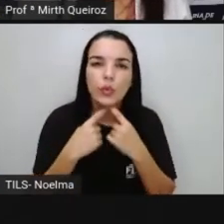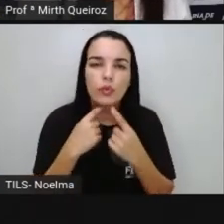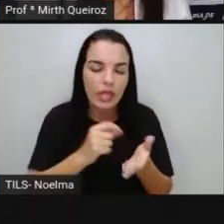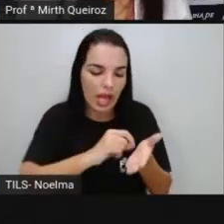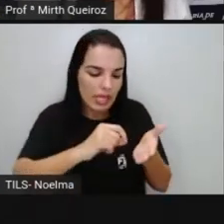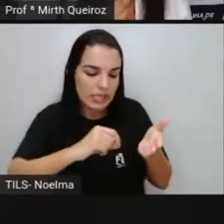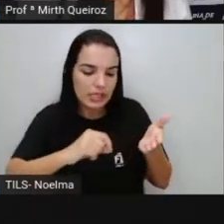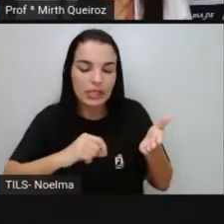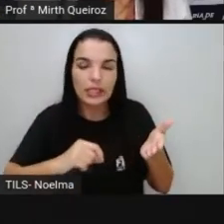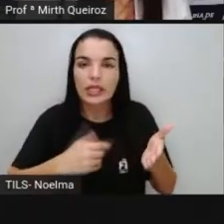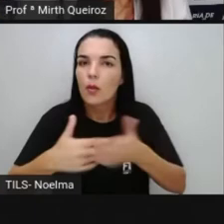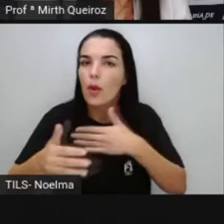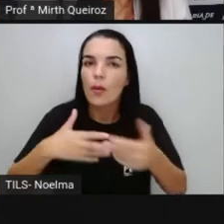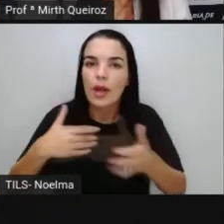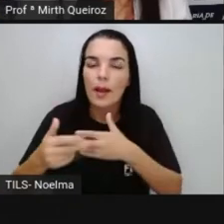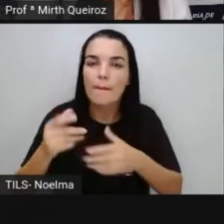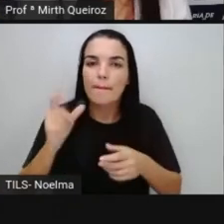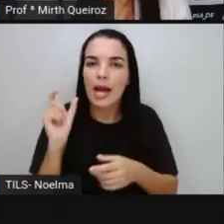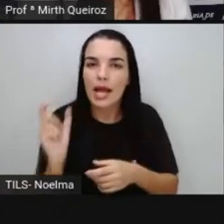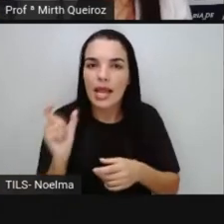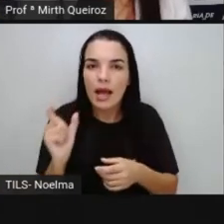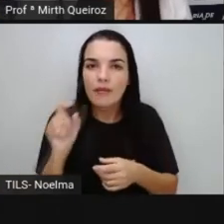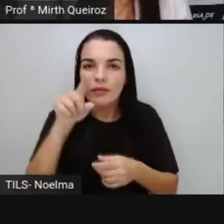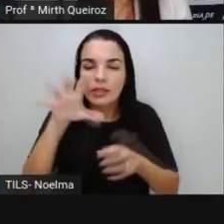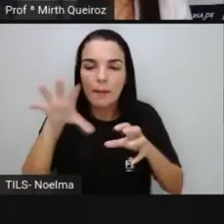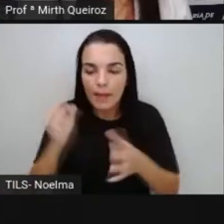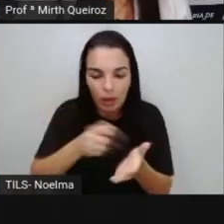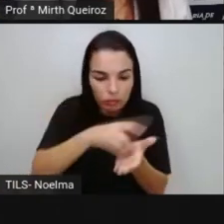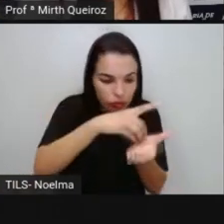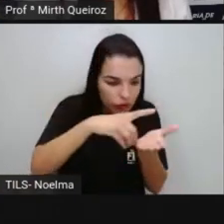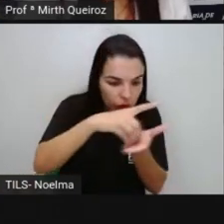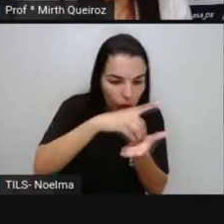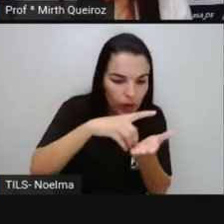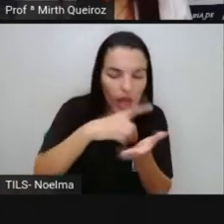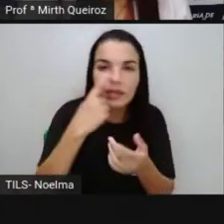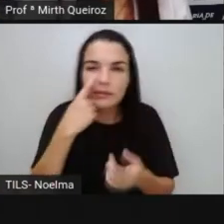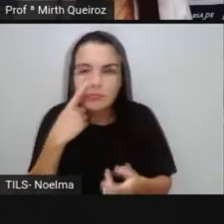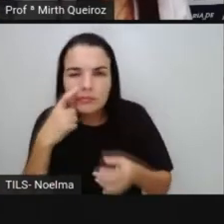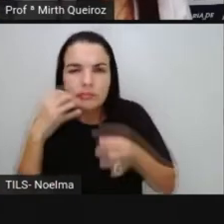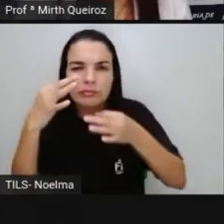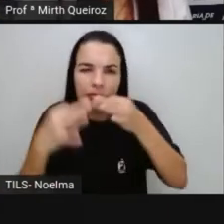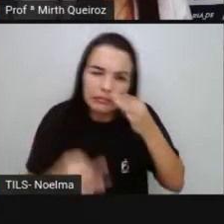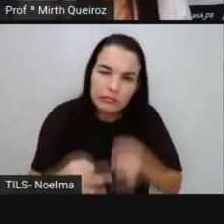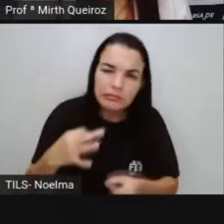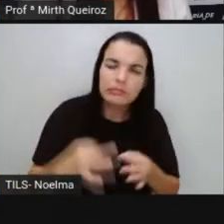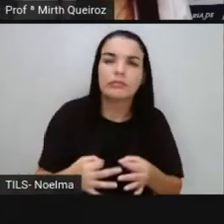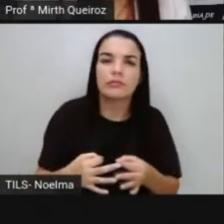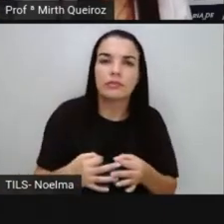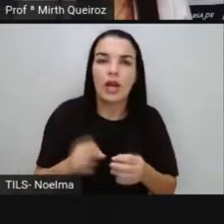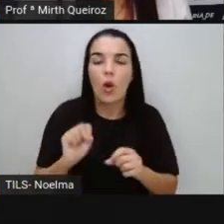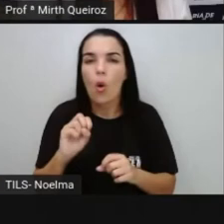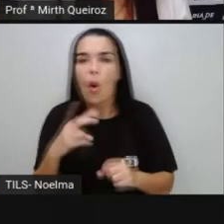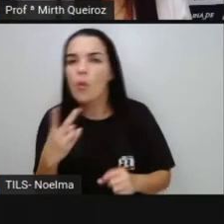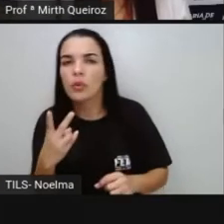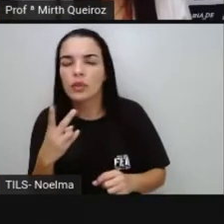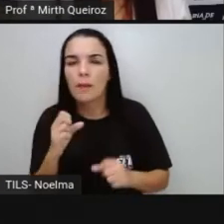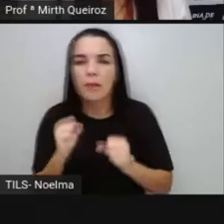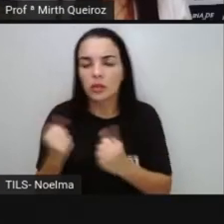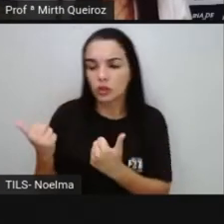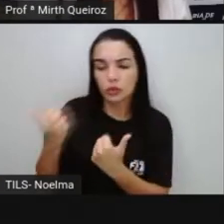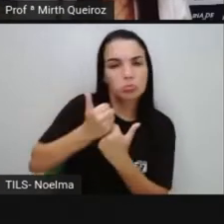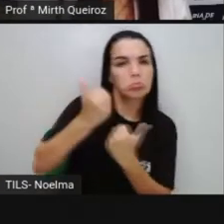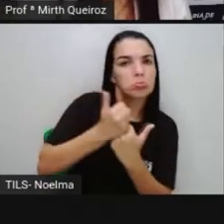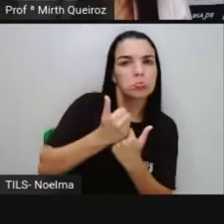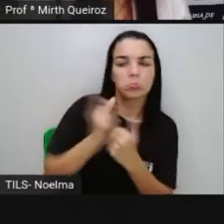qualquer palavra, pegue lá o dicionário, olhe direitinho. Ou utilize uma palavra sinônima, caso vocês não